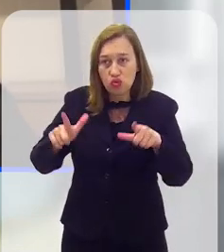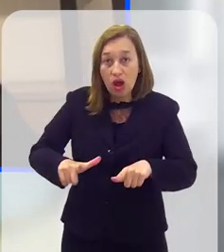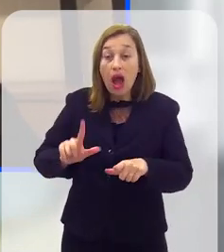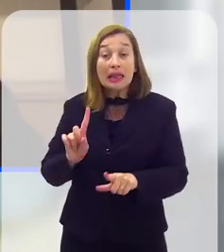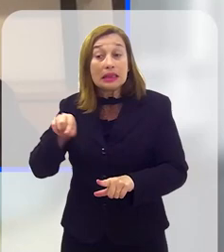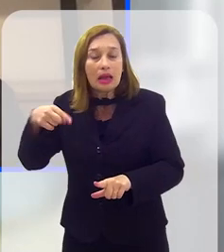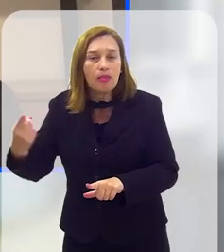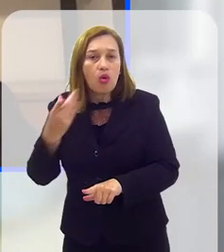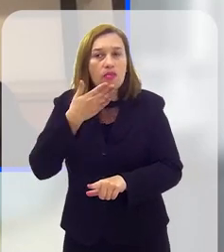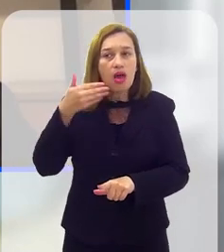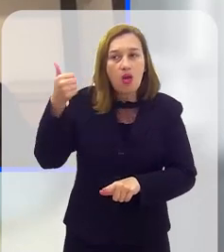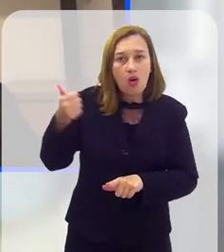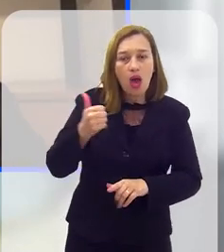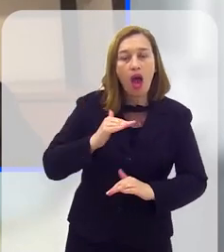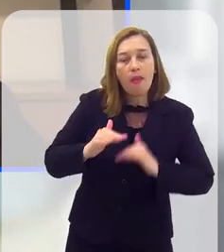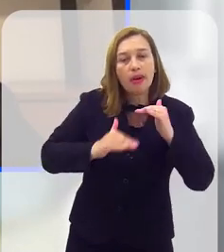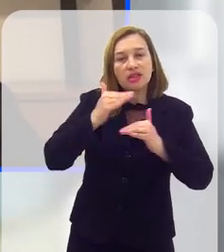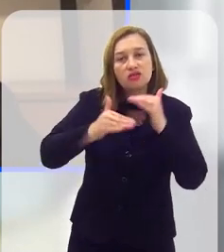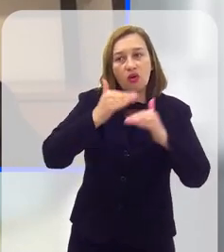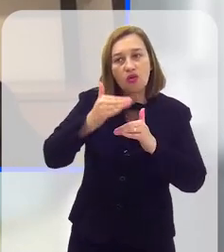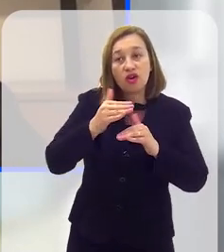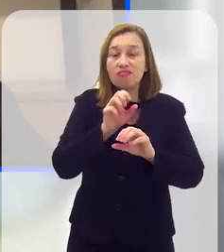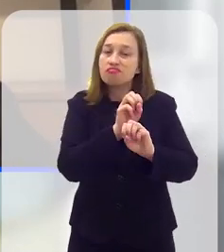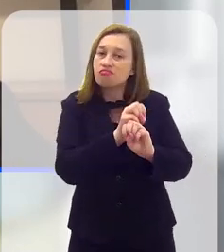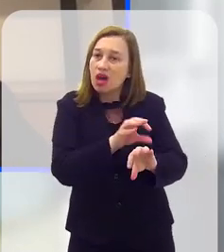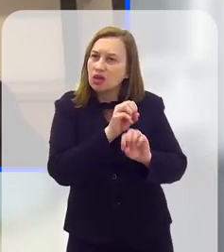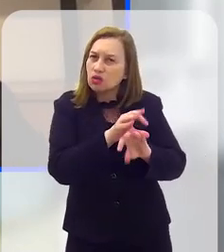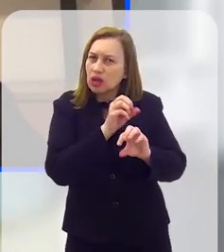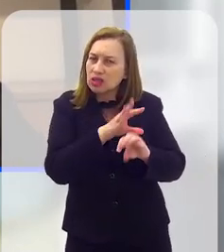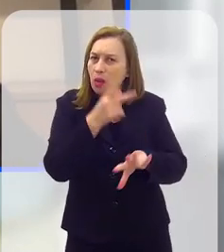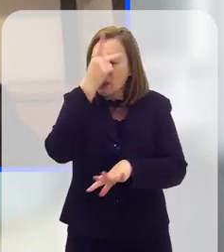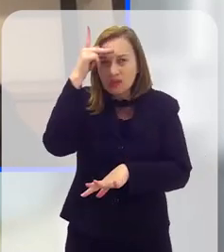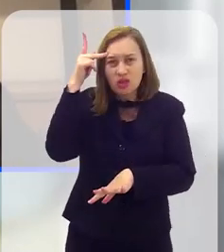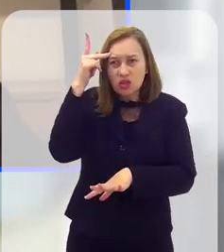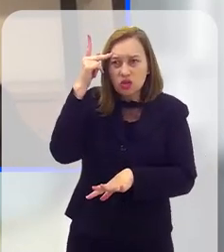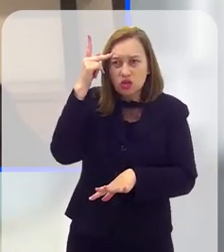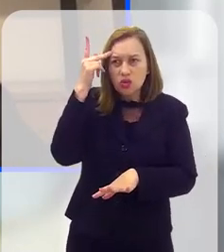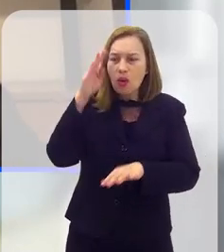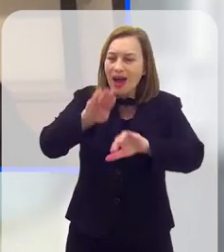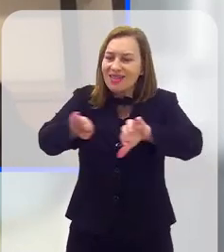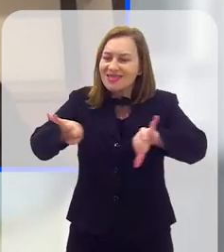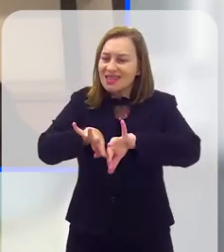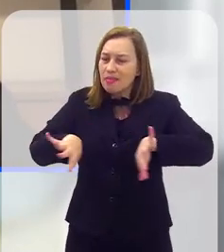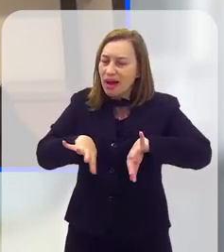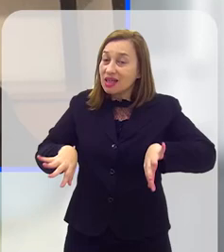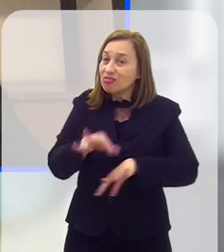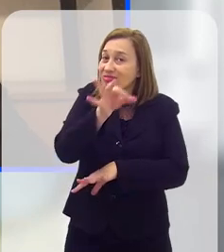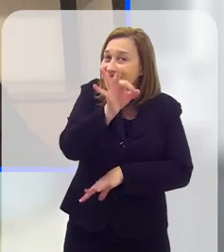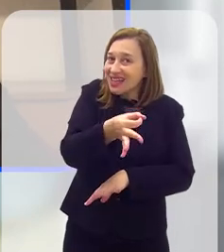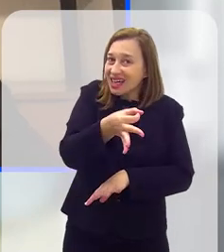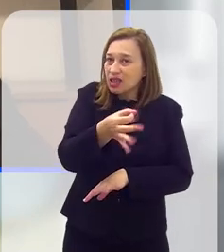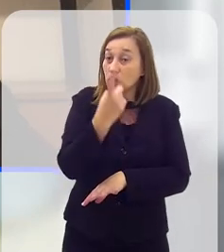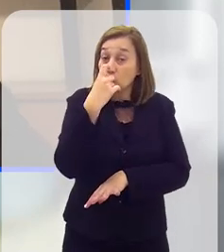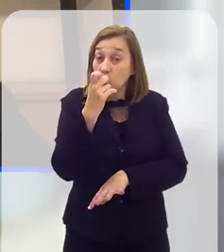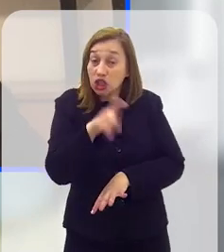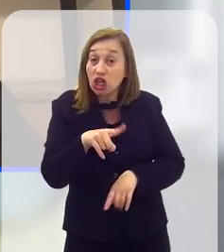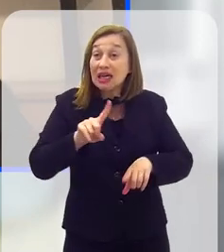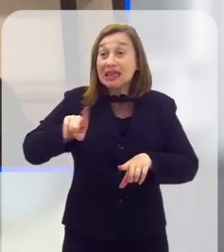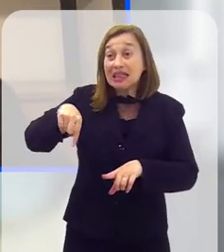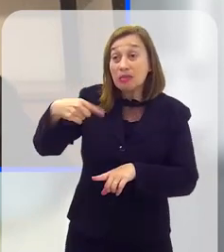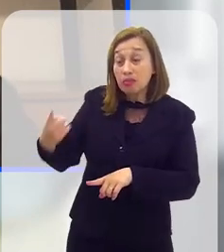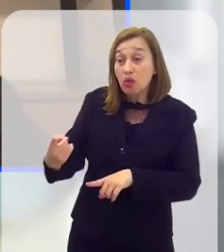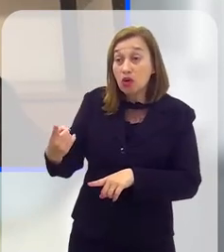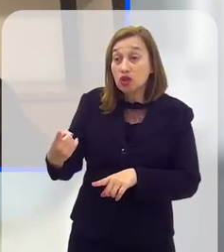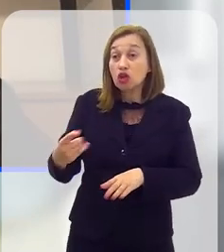incorreta. depois, melhorar, evoluir um pouco mais nessa educação, para que as pessoas façam a separação correta.